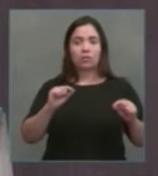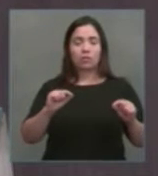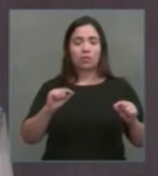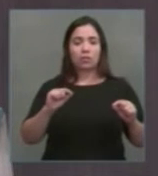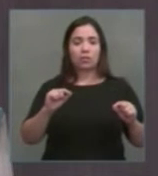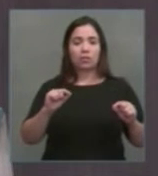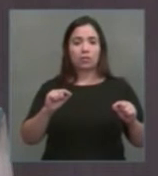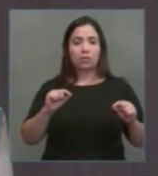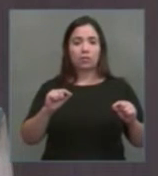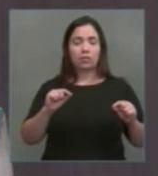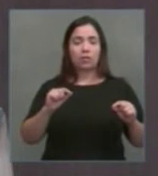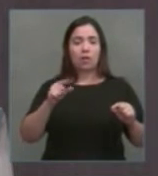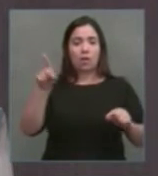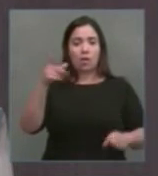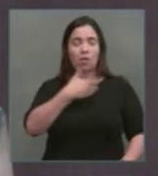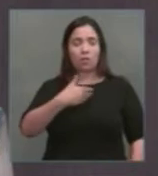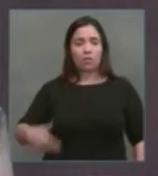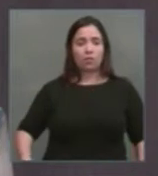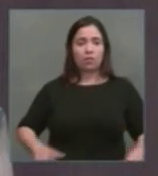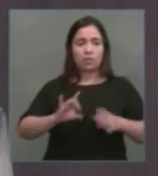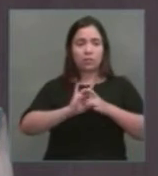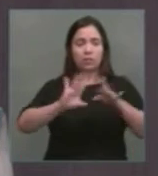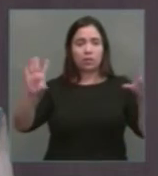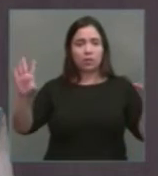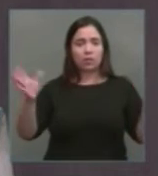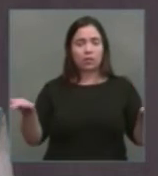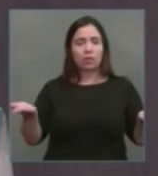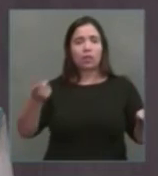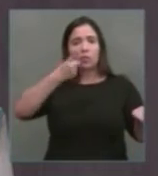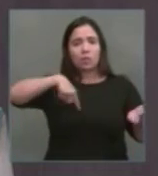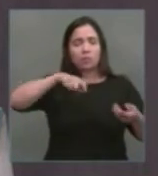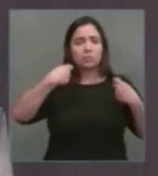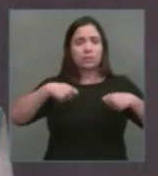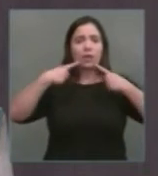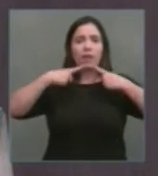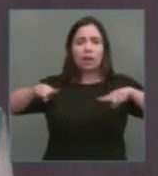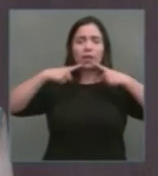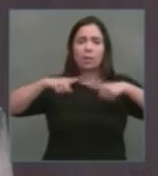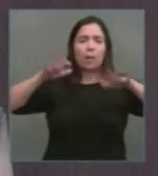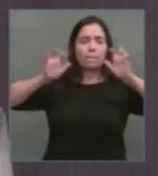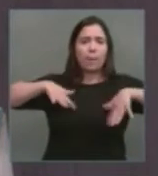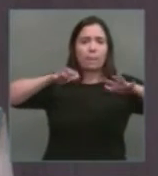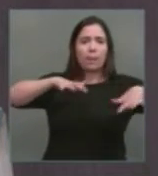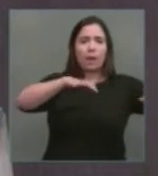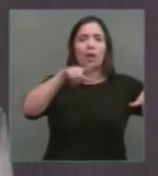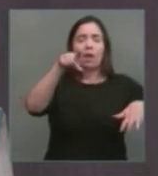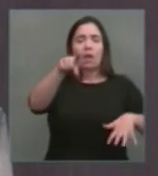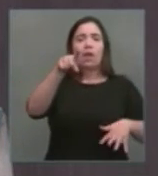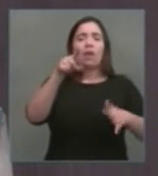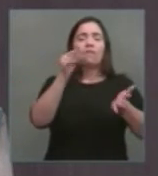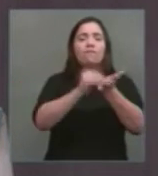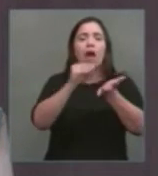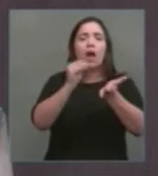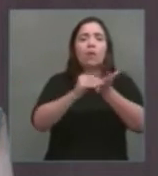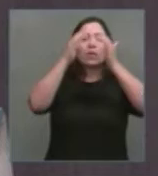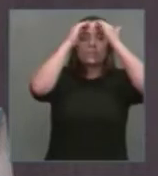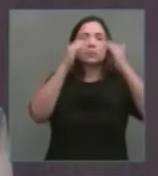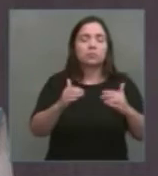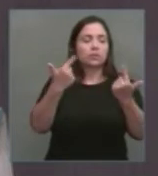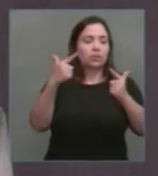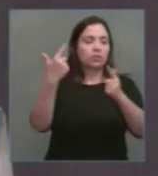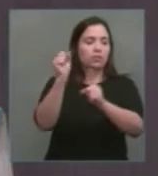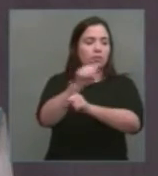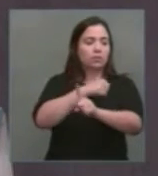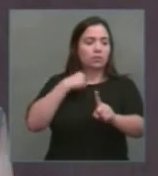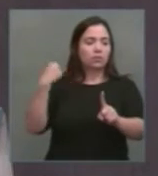deste governo, por isso mesmo nós temos que nos manifestar contra estas medidas que são medidas antinacionais, medidas antipovo,